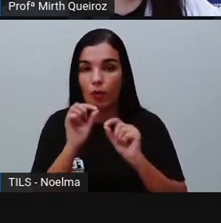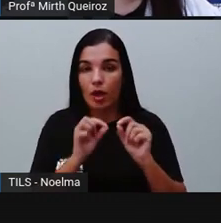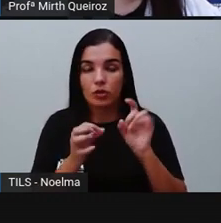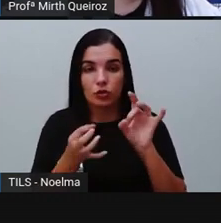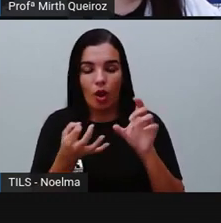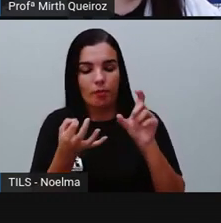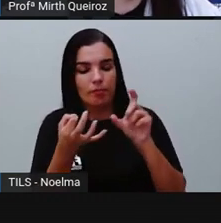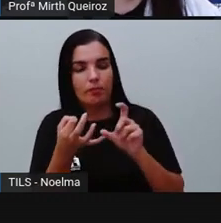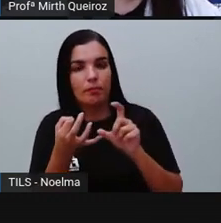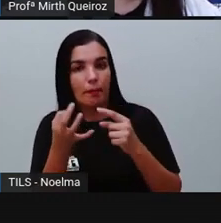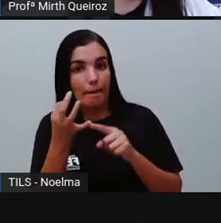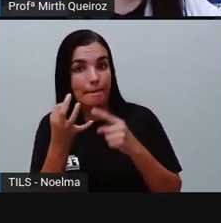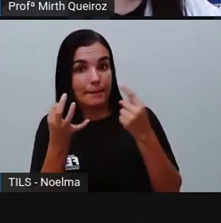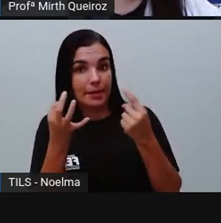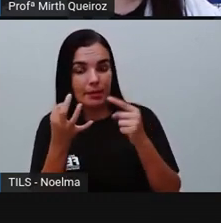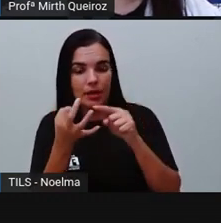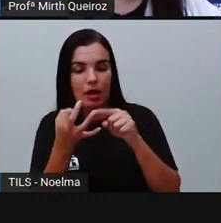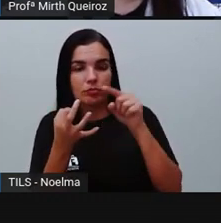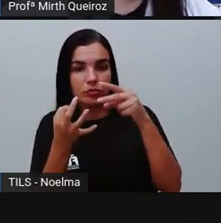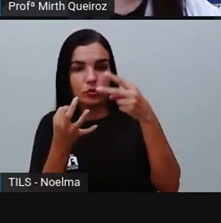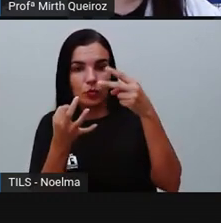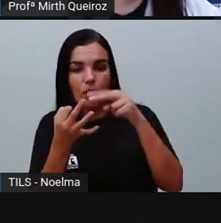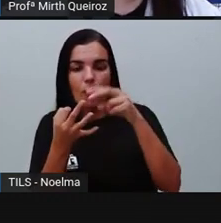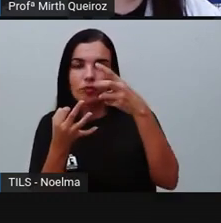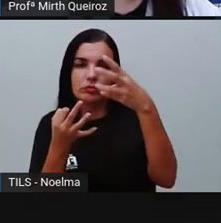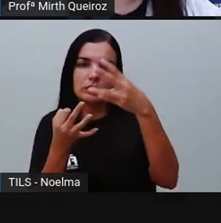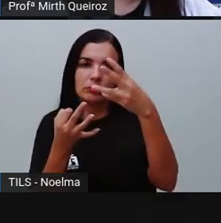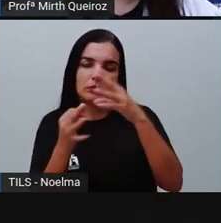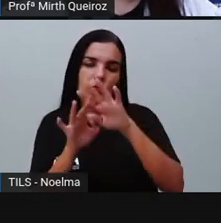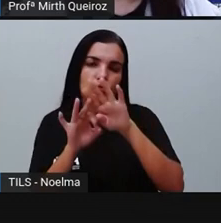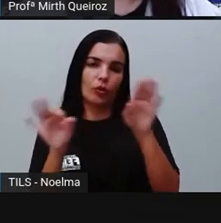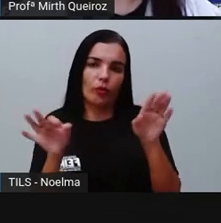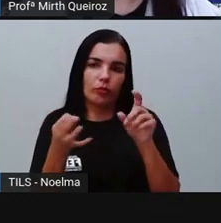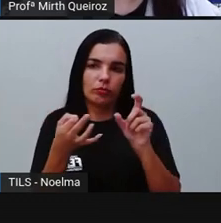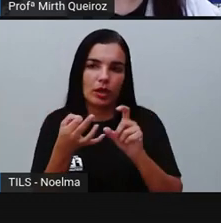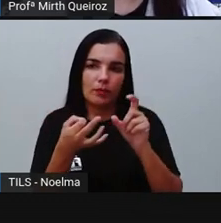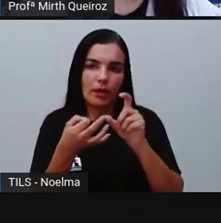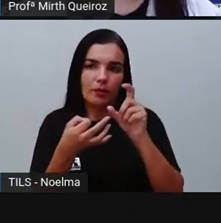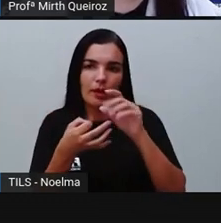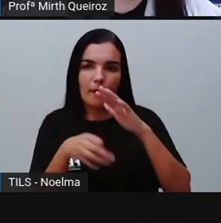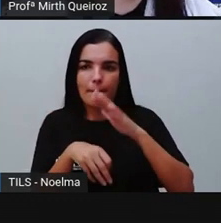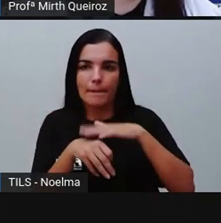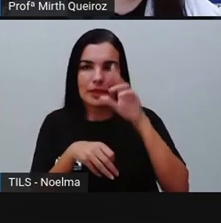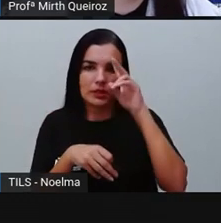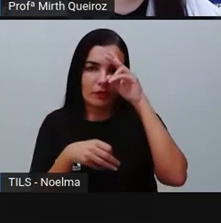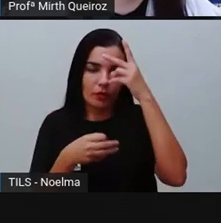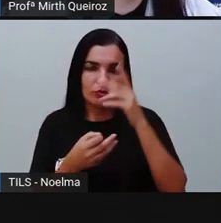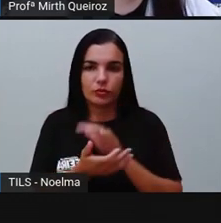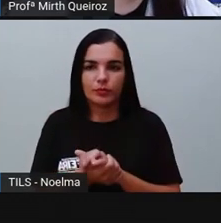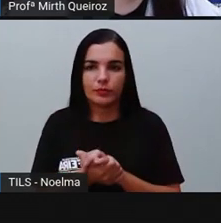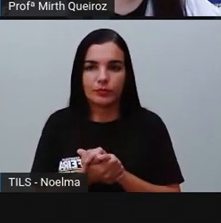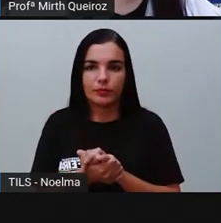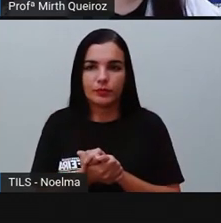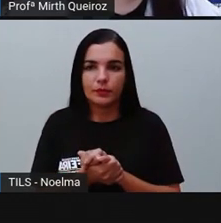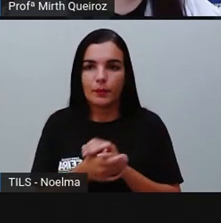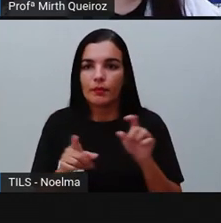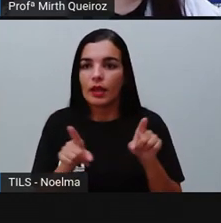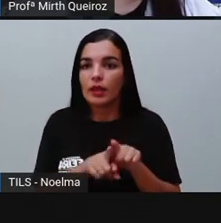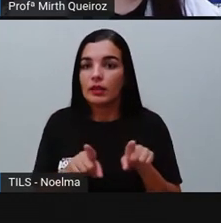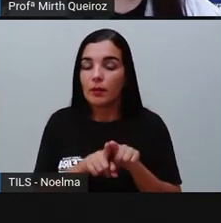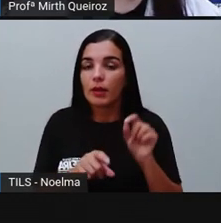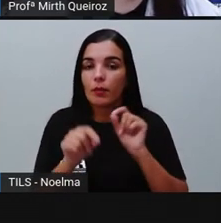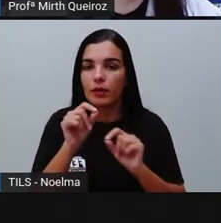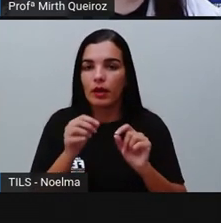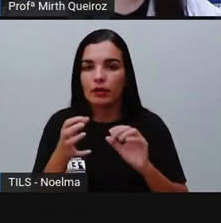ou a primeira, ou a penúltima, ou a antepenúltima. As palavras podem ser classificadas